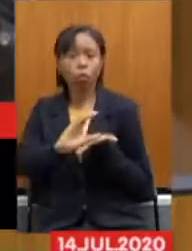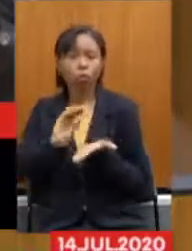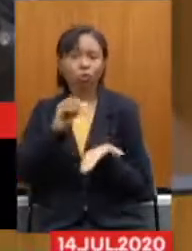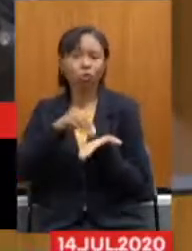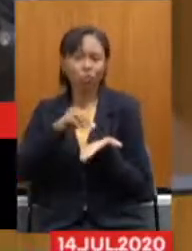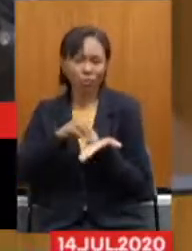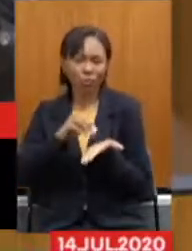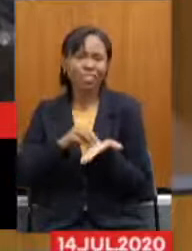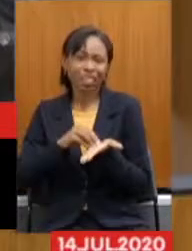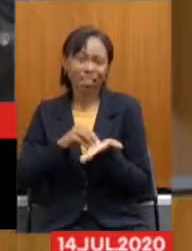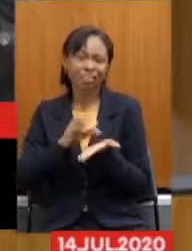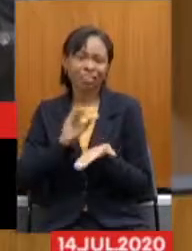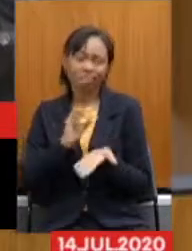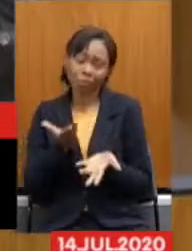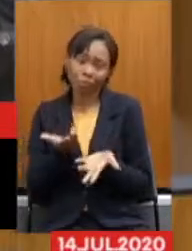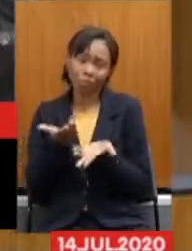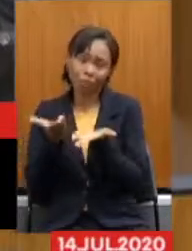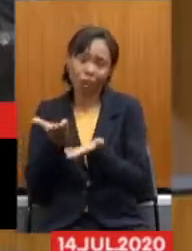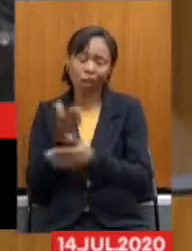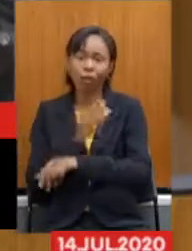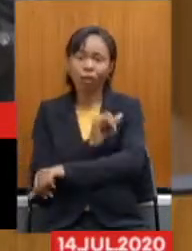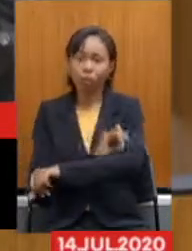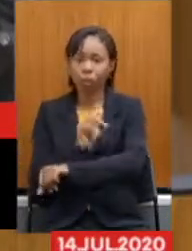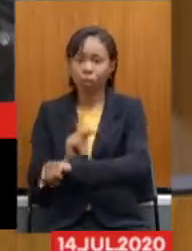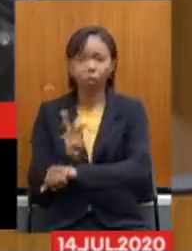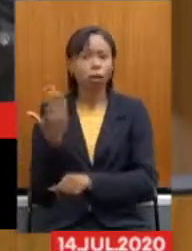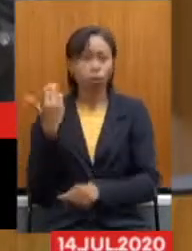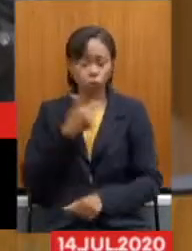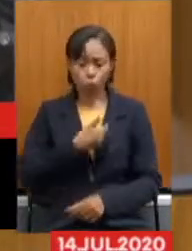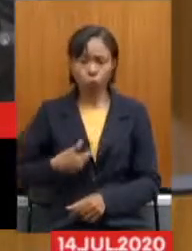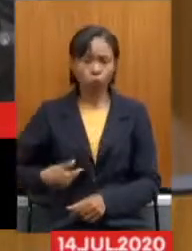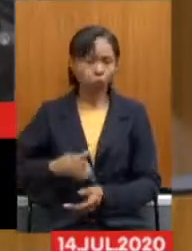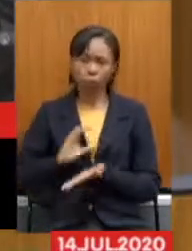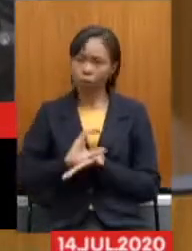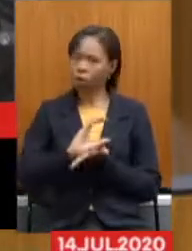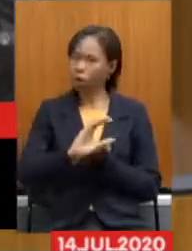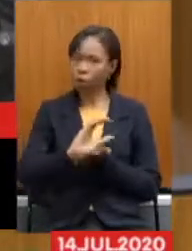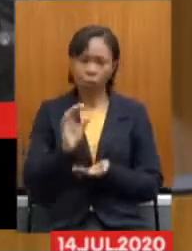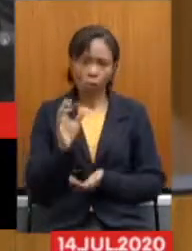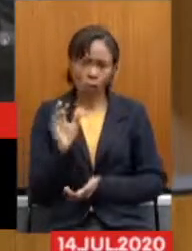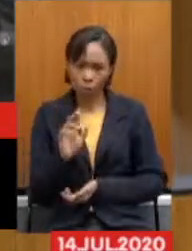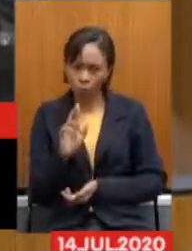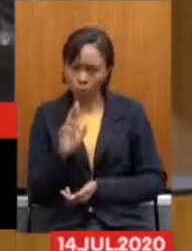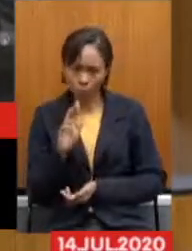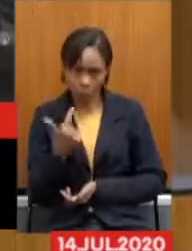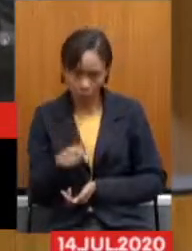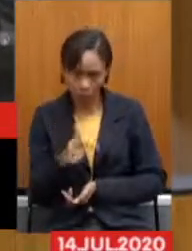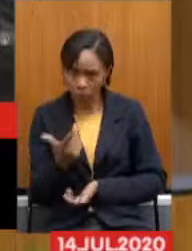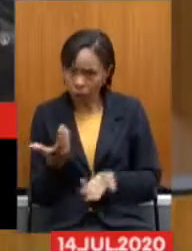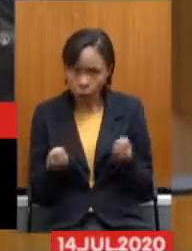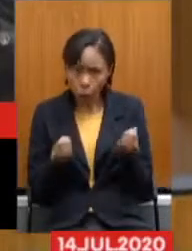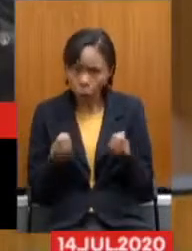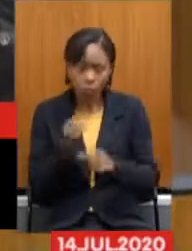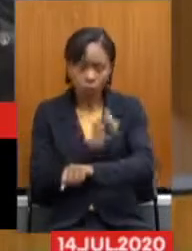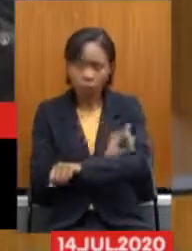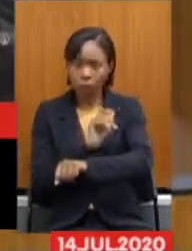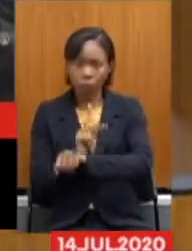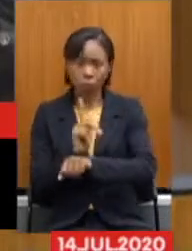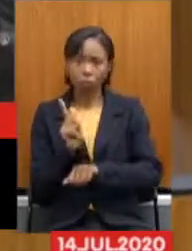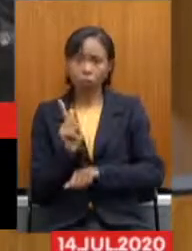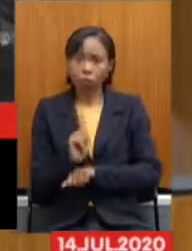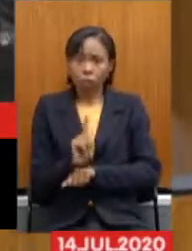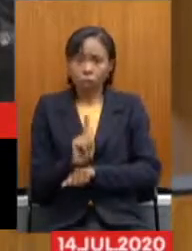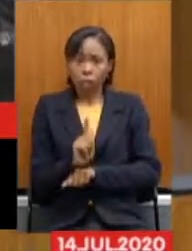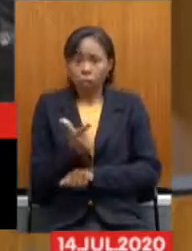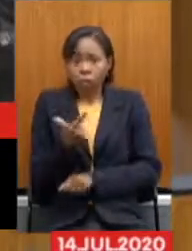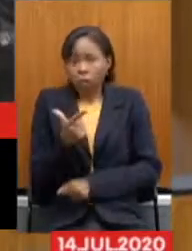Ipseng Quando o governo Não estava repassando Os recursos Não tinha como O Ipseng Ser gerido Sem